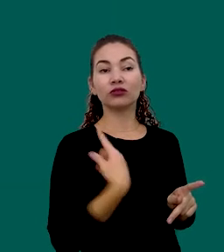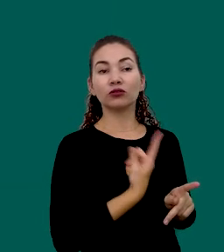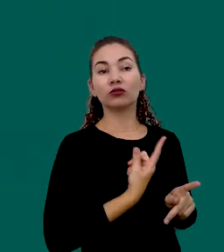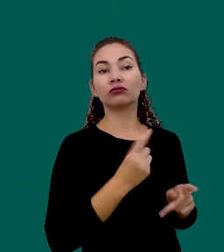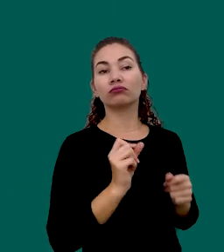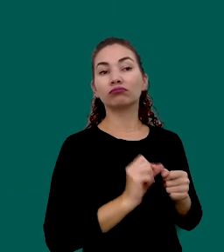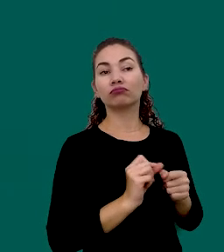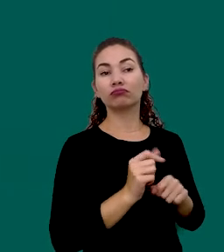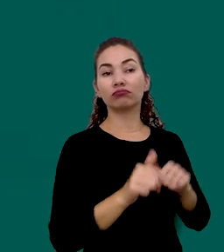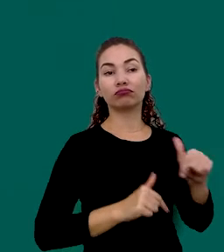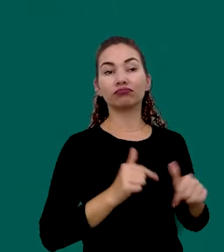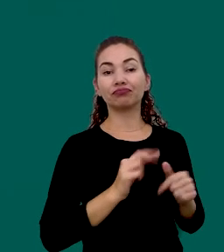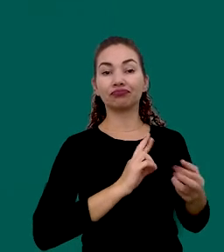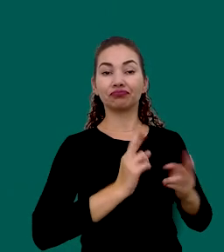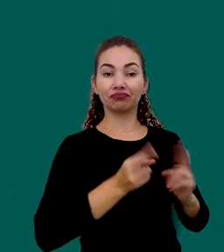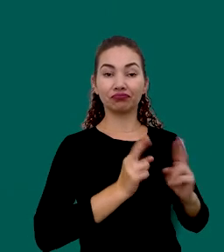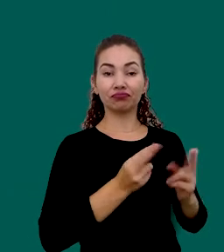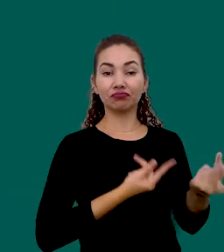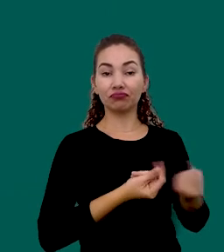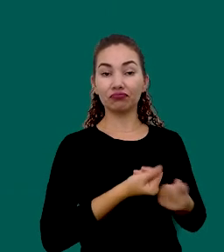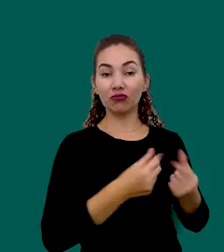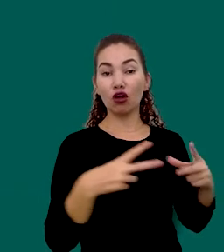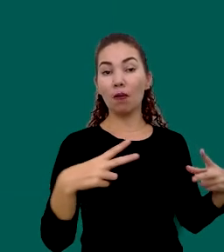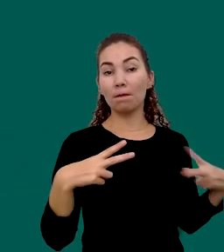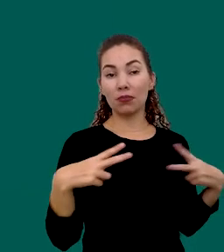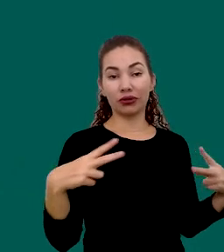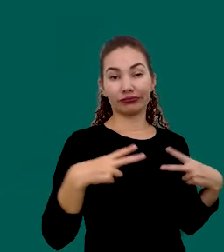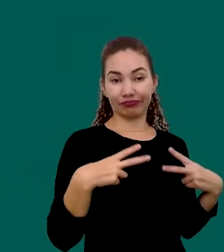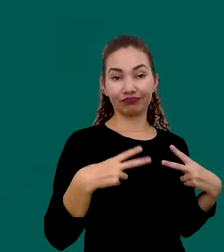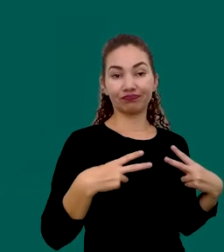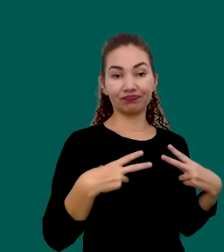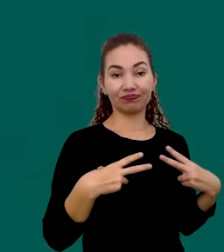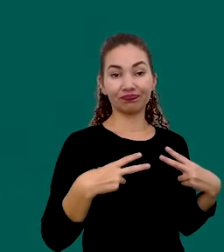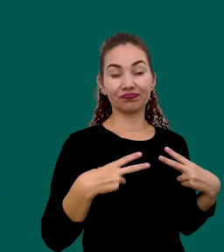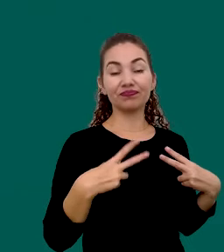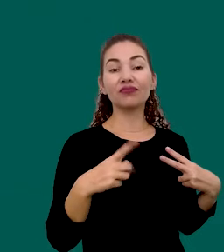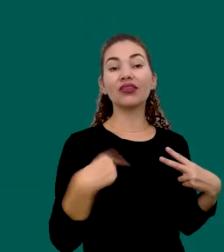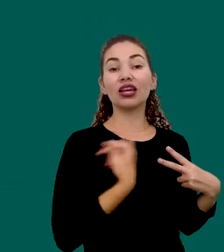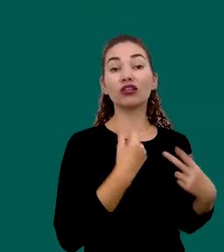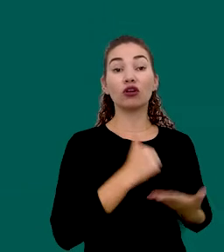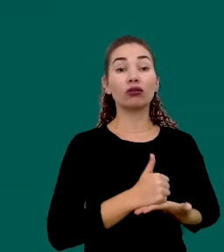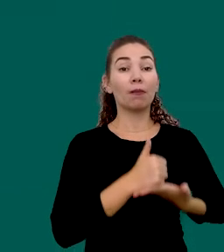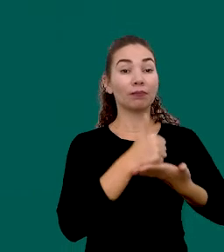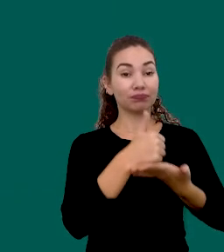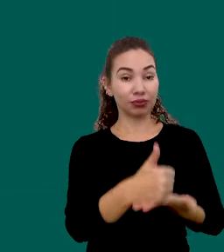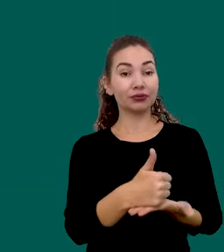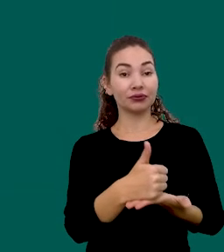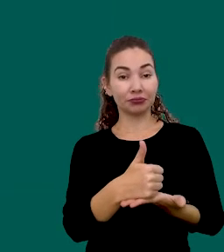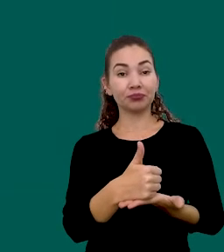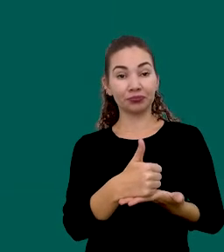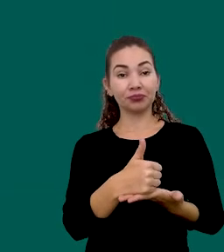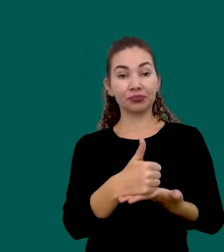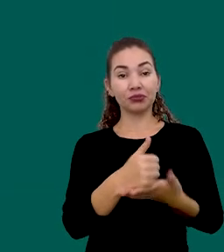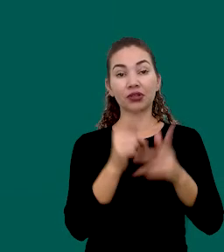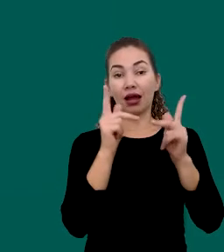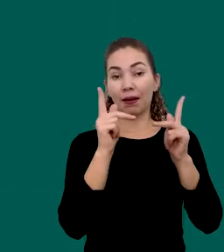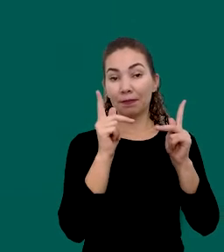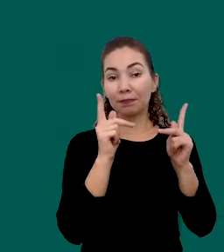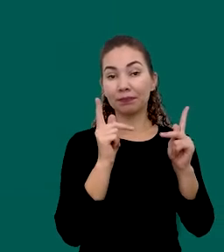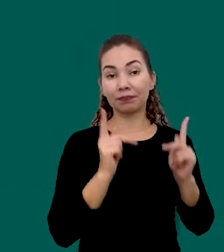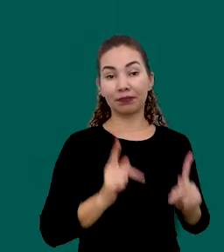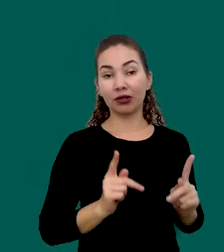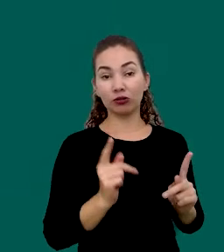Relacionado Às finanças Pessoais Em que a gente Auxilia As pessoas físicas No